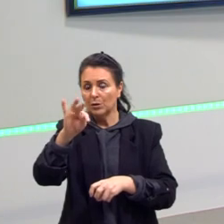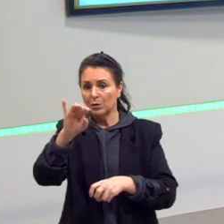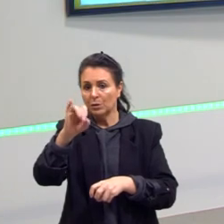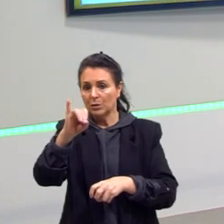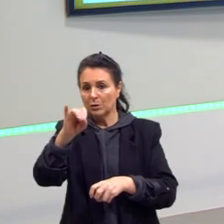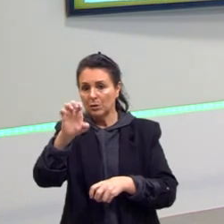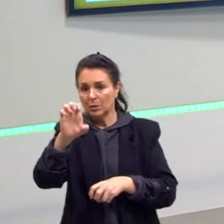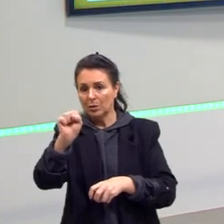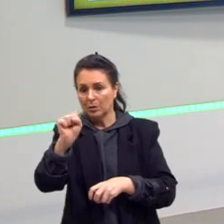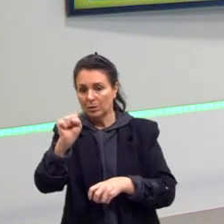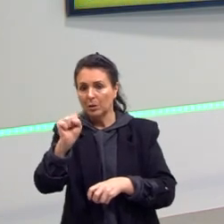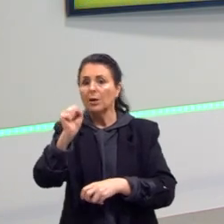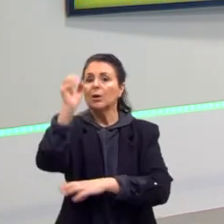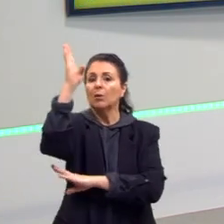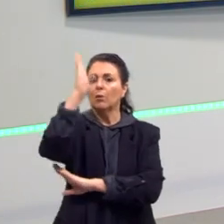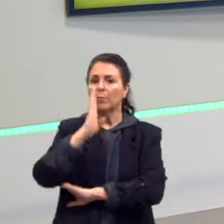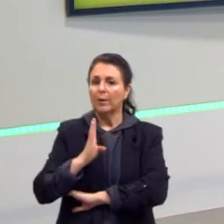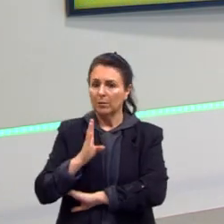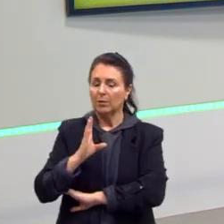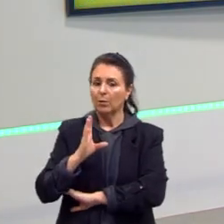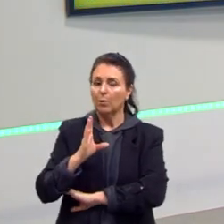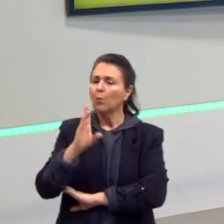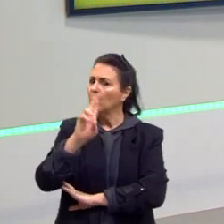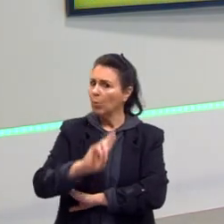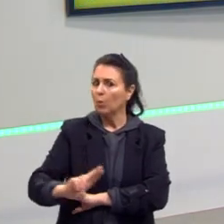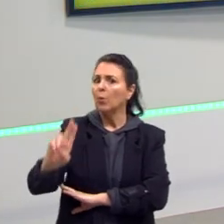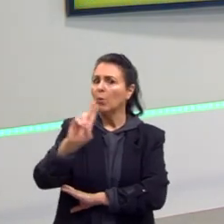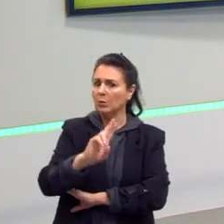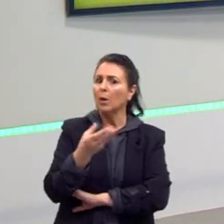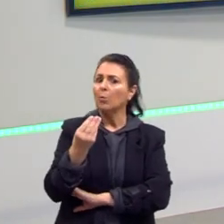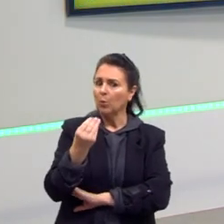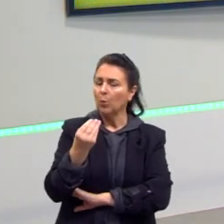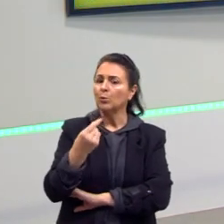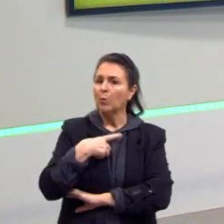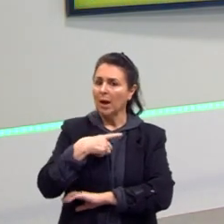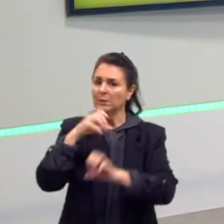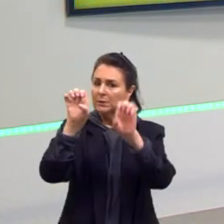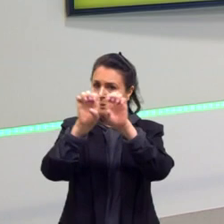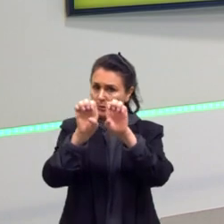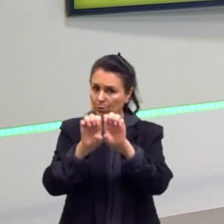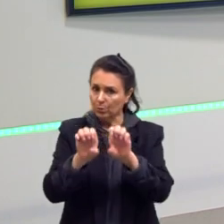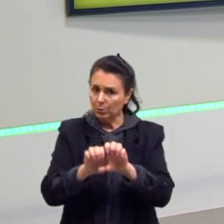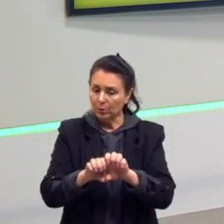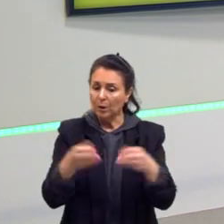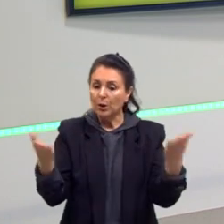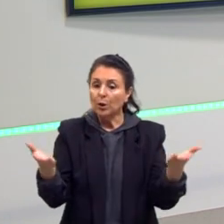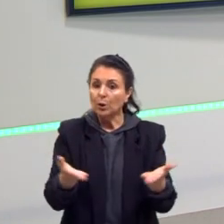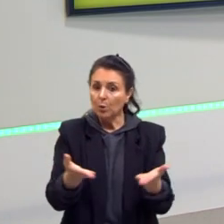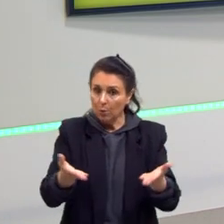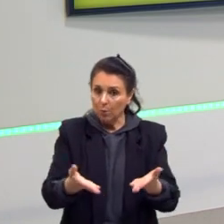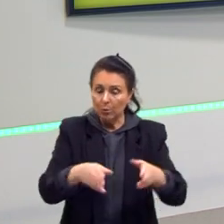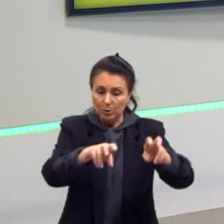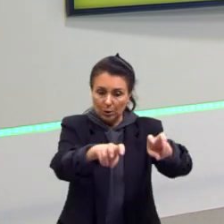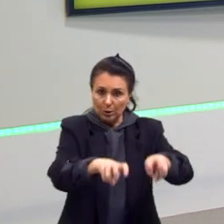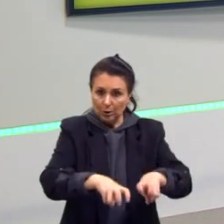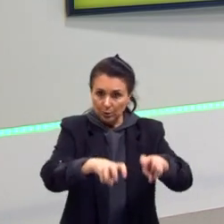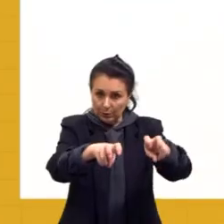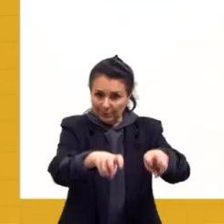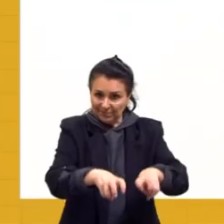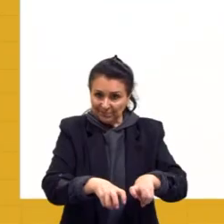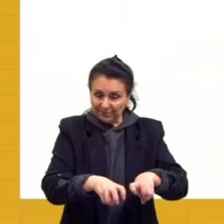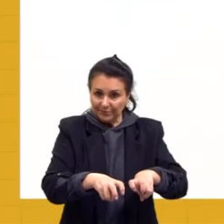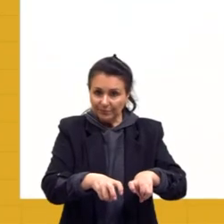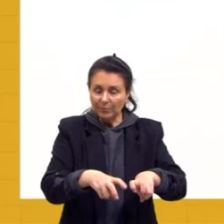colocando muito, muita força nisso e hoje, essa parte agrícola, essa parte relacionada